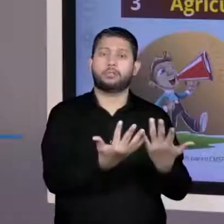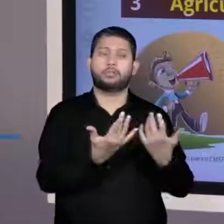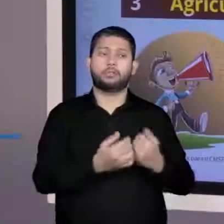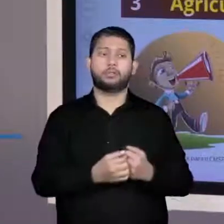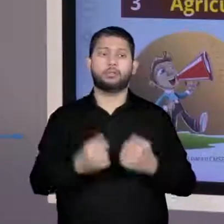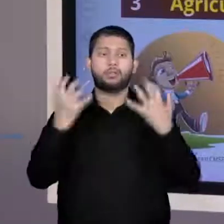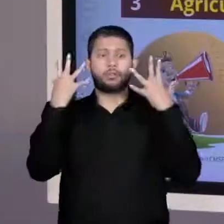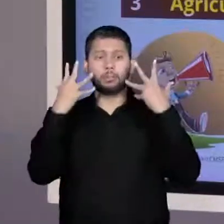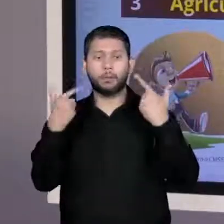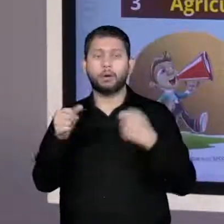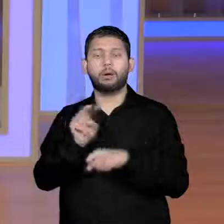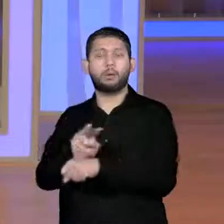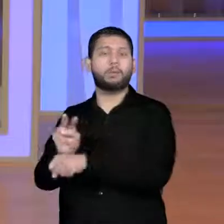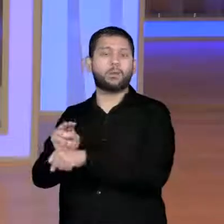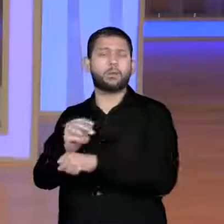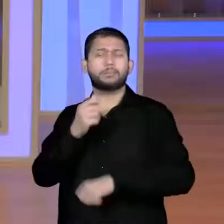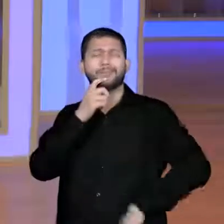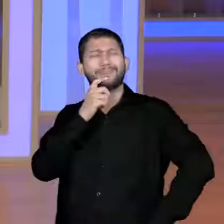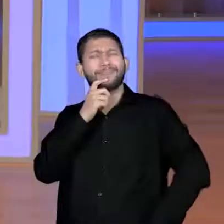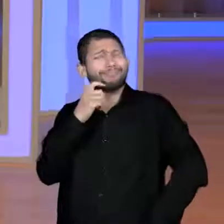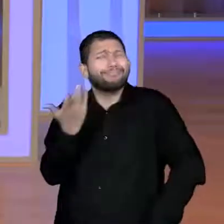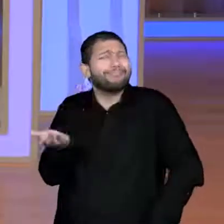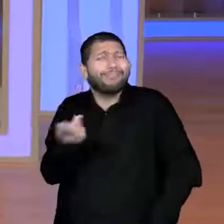Acompanha comigo, vamos descobrir um pouco mais.